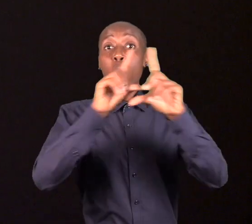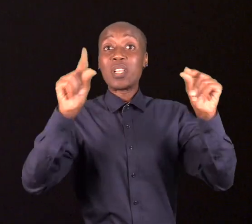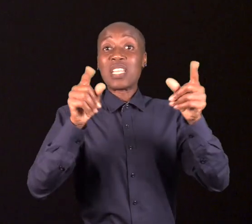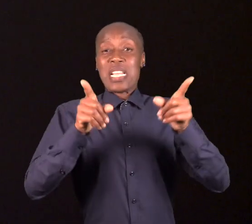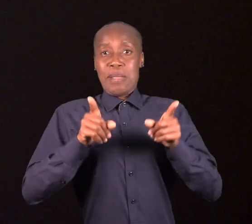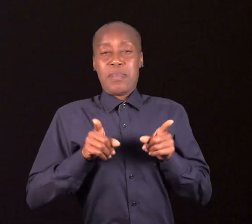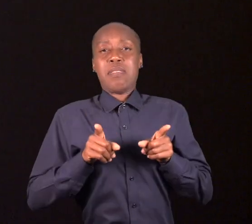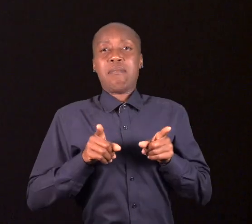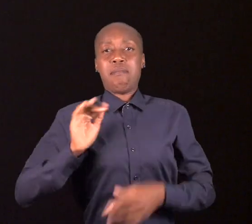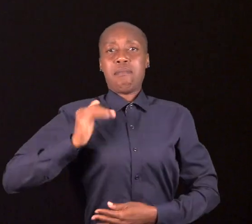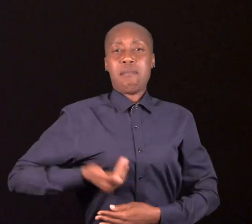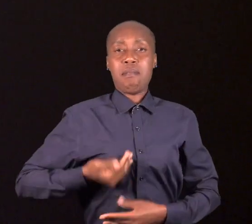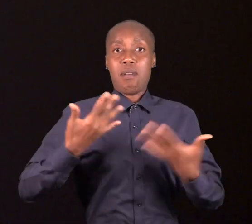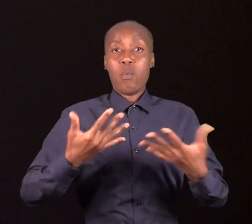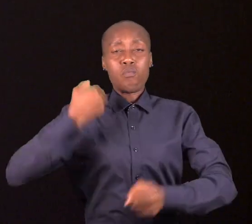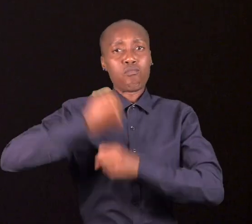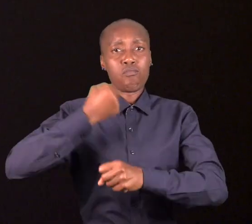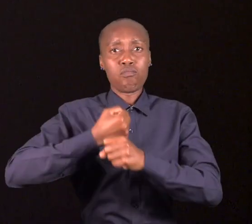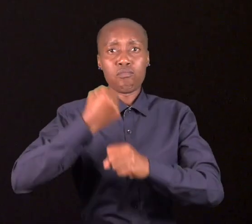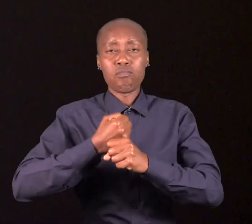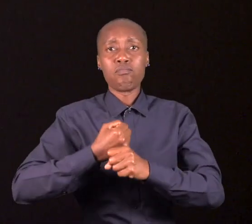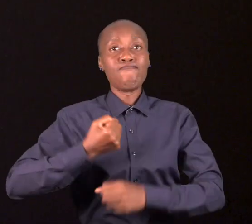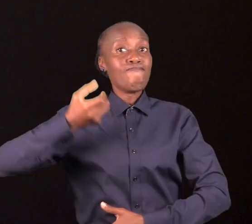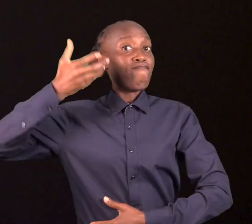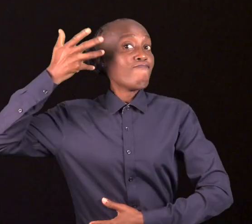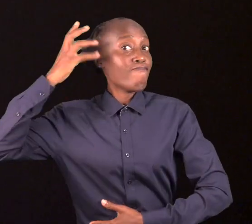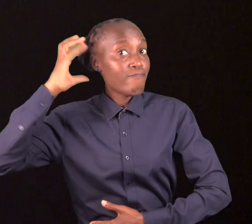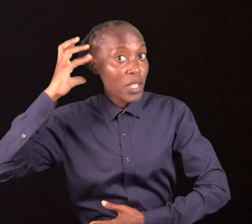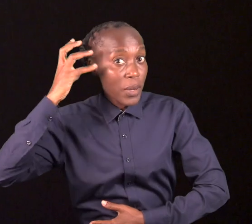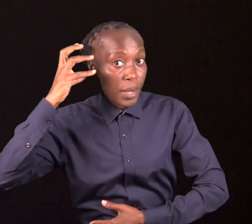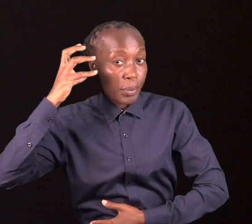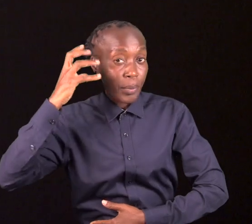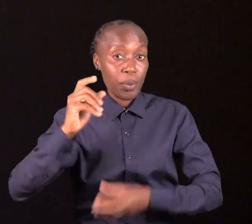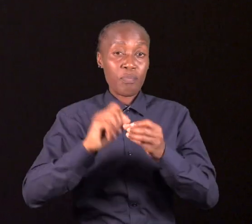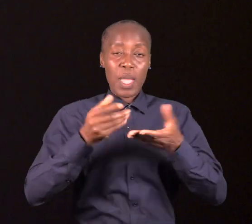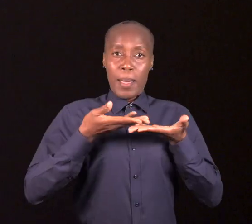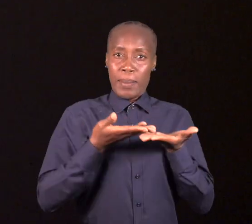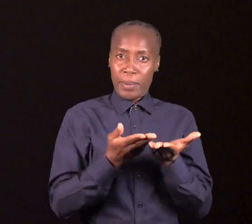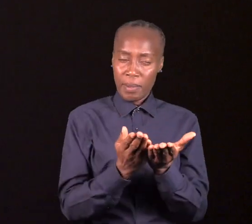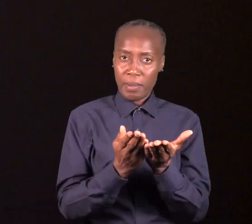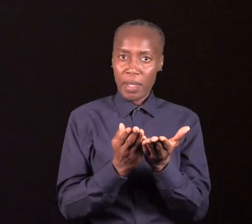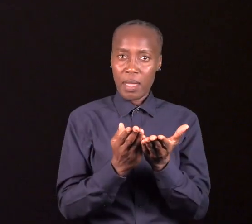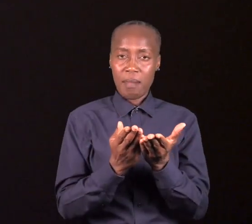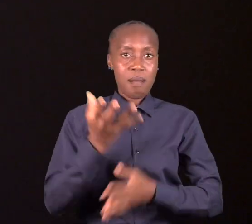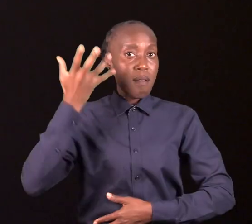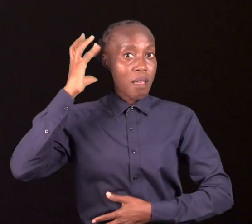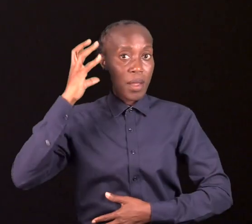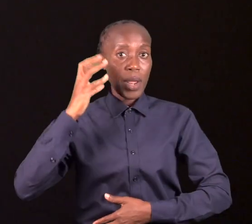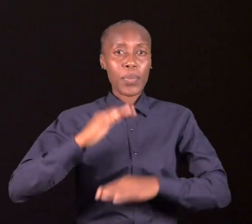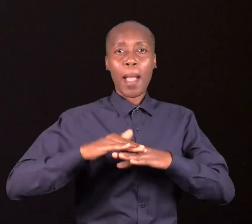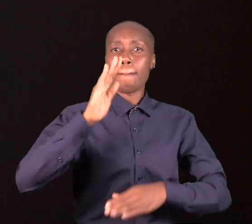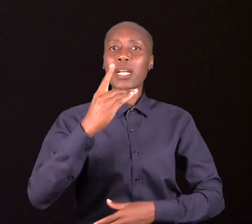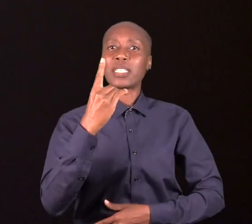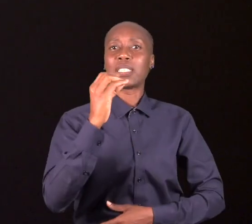mulheres. Também sou comunicador social e apresentador de rádio há mais de uma década.